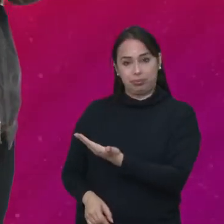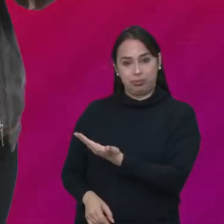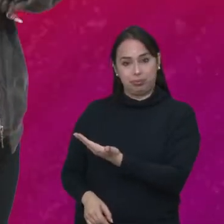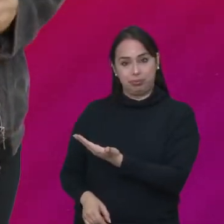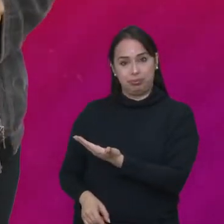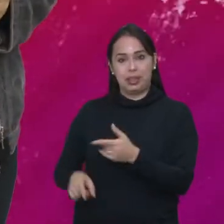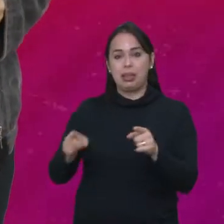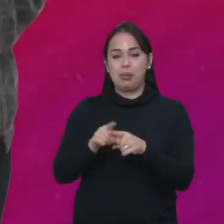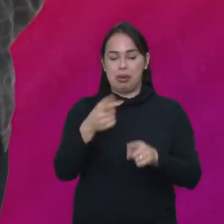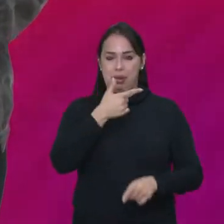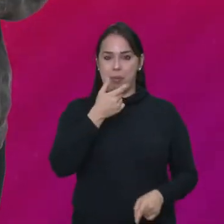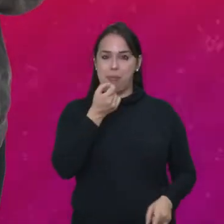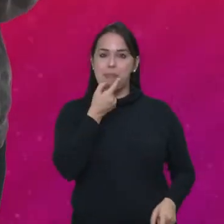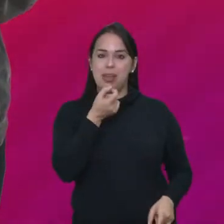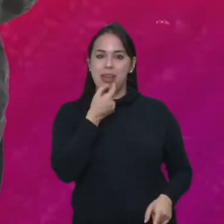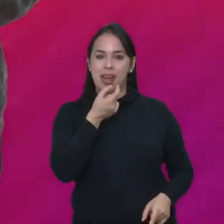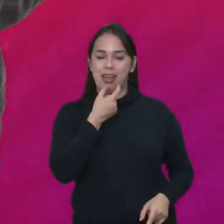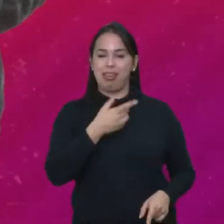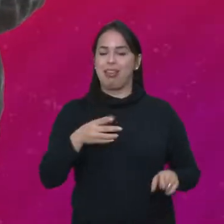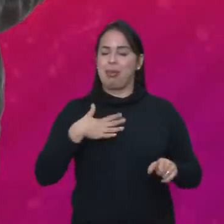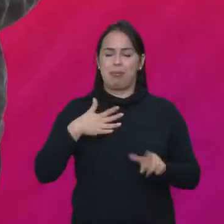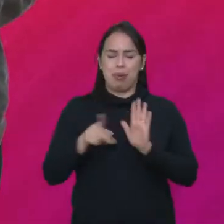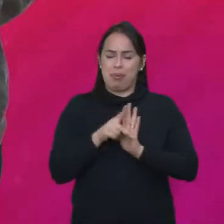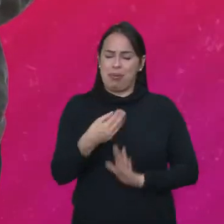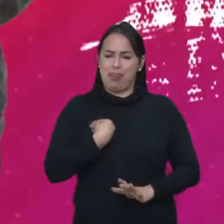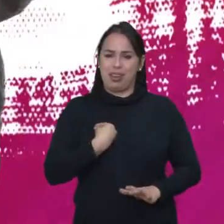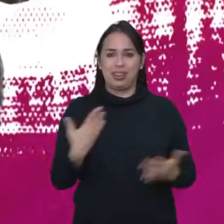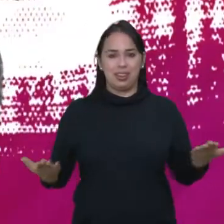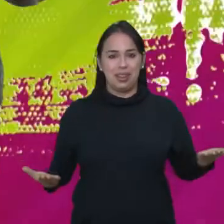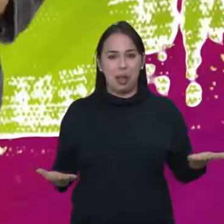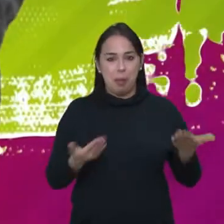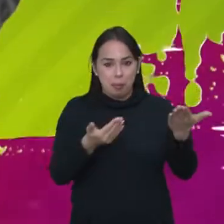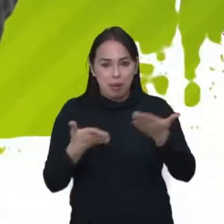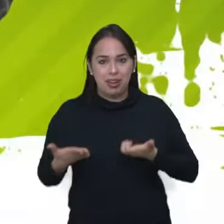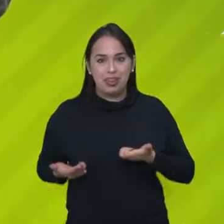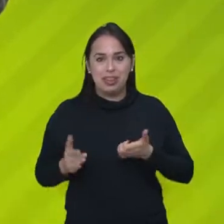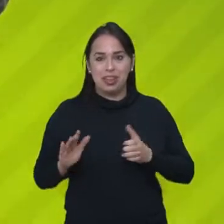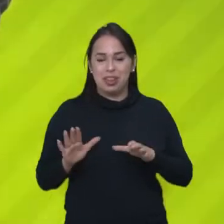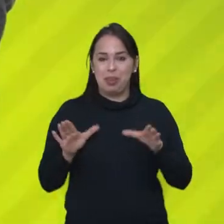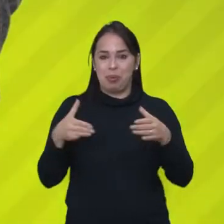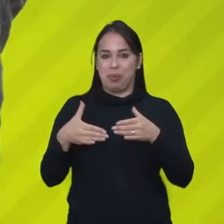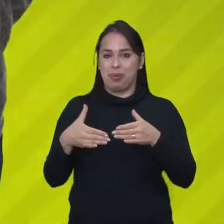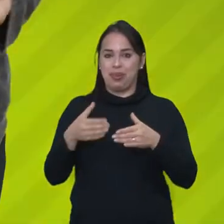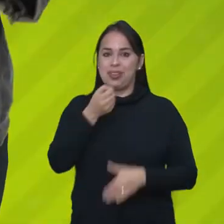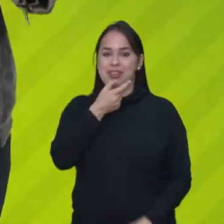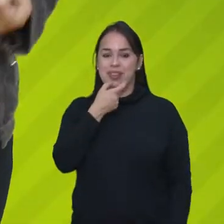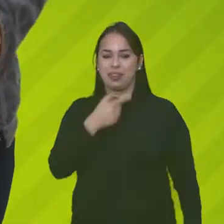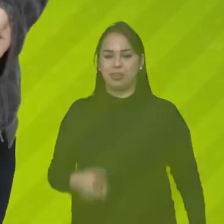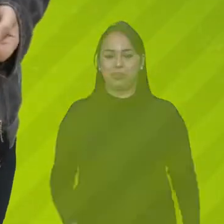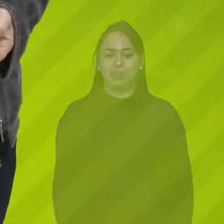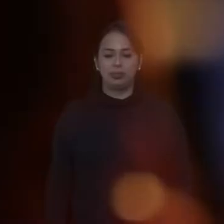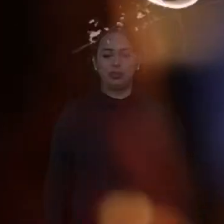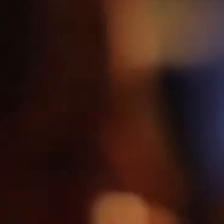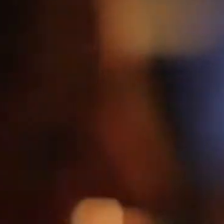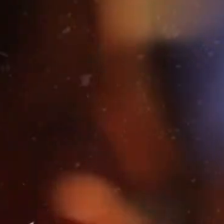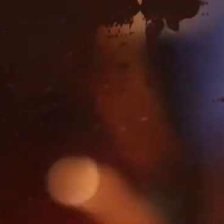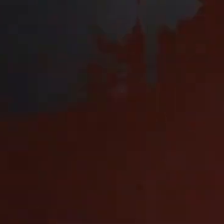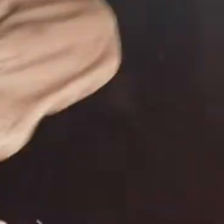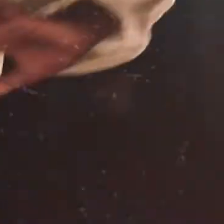que fazia piadas sobre a própria vida, em peças que escrevia e dirigia. É isso, gente! Bem-vindos ao Universo do Stand-Up!